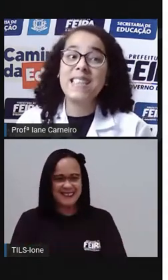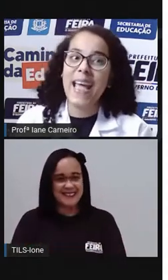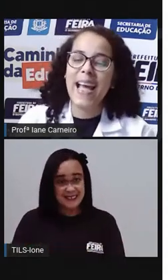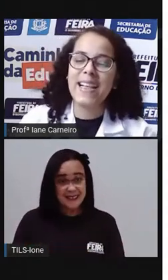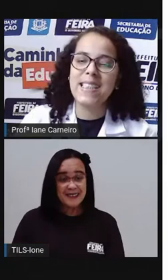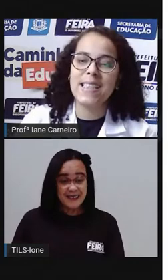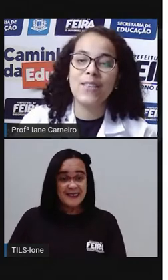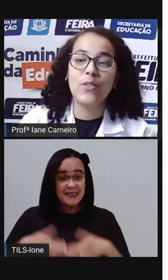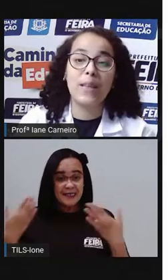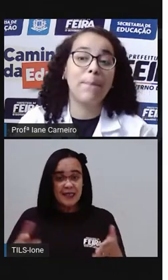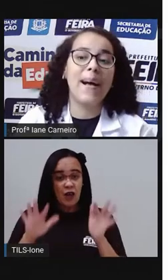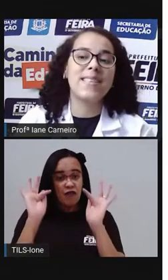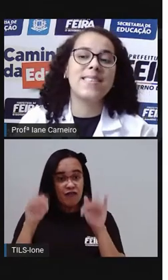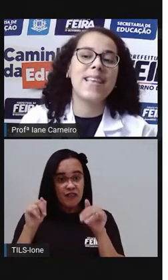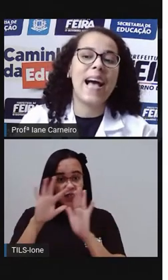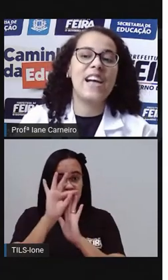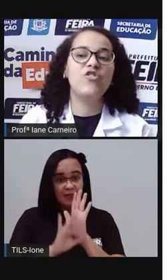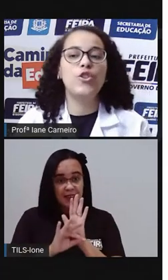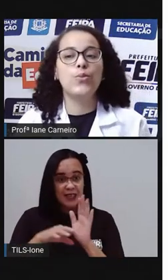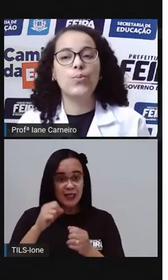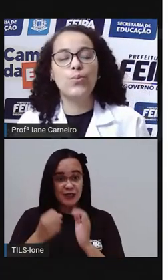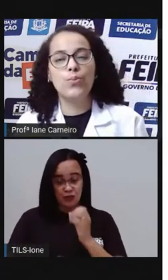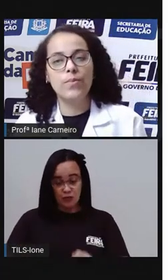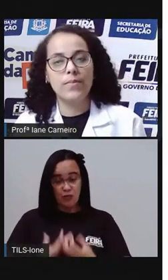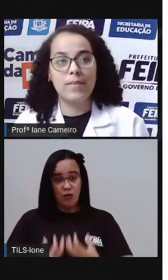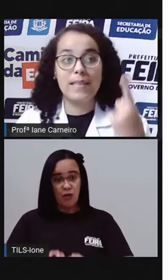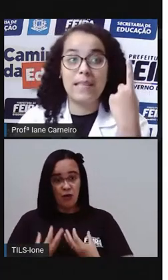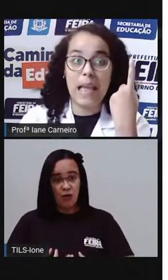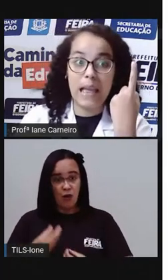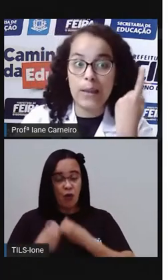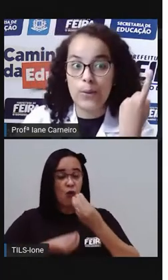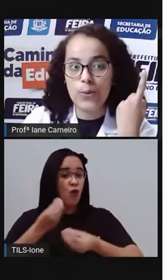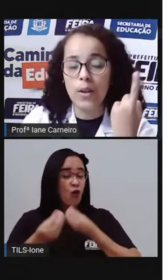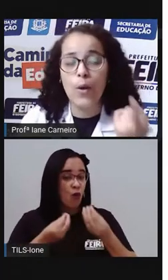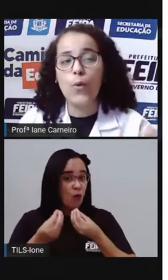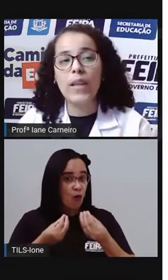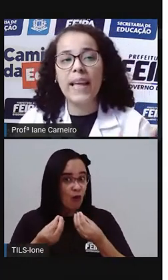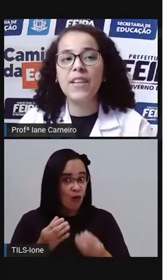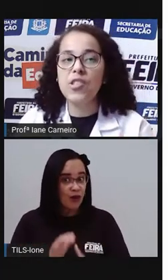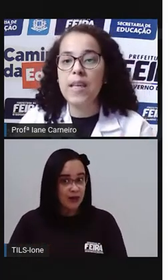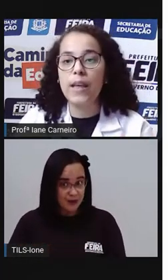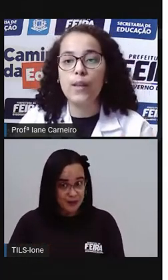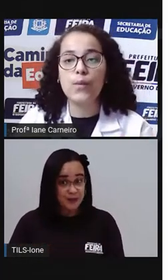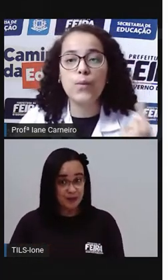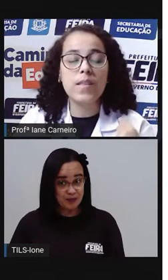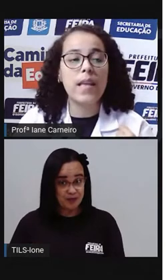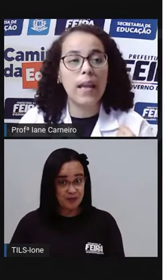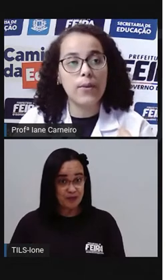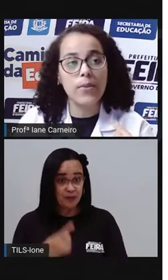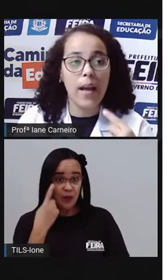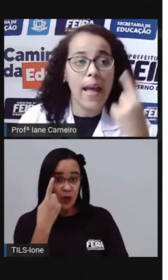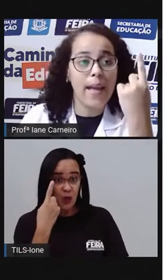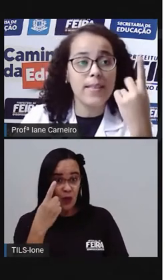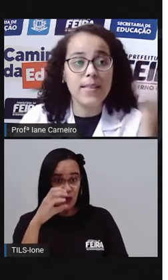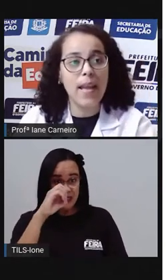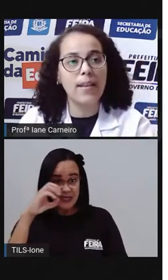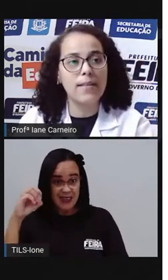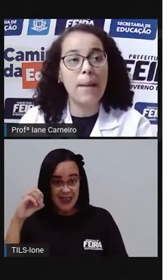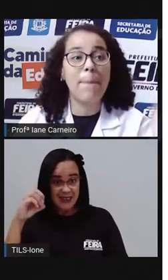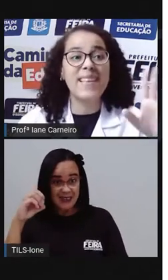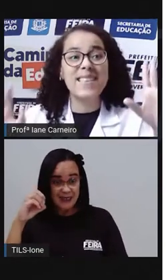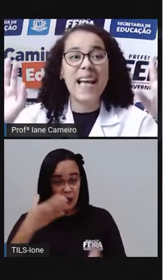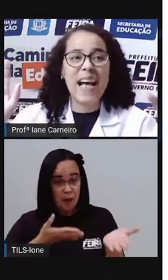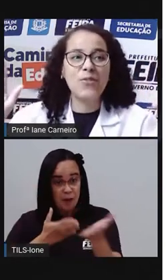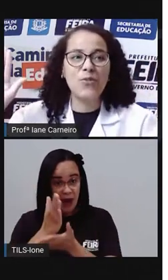encerra dizendo que passar de 1, 100, o que quer dizer isso? 1, 100 é 100,